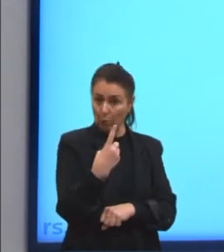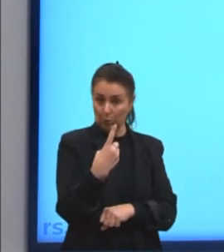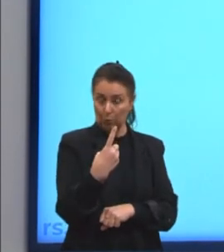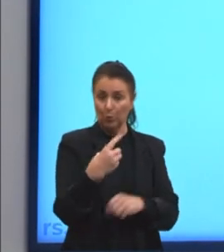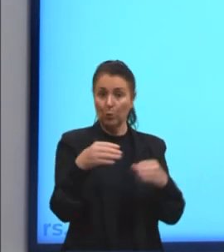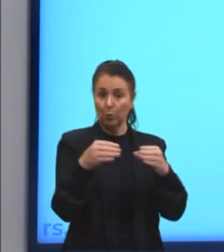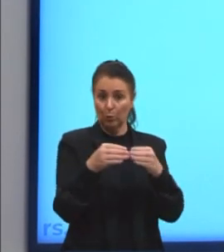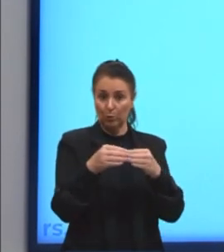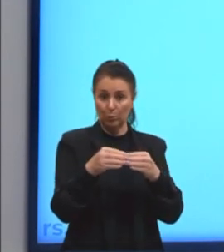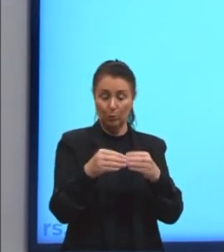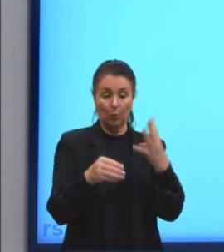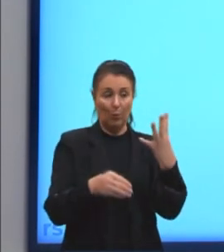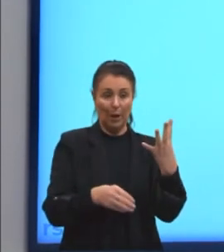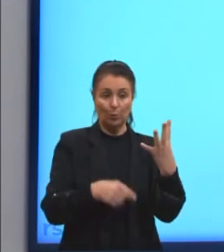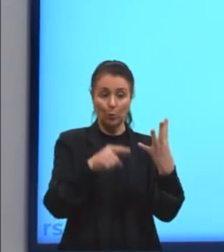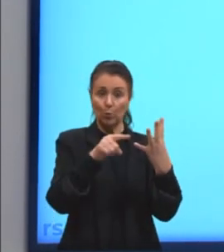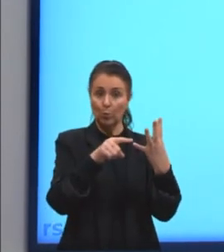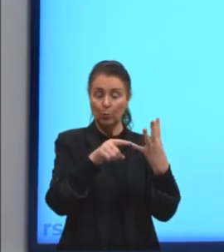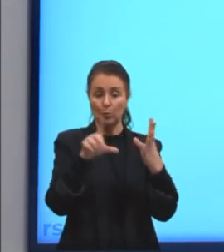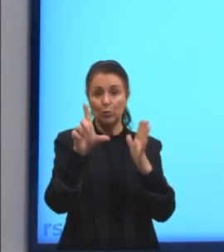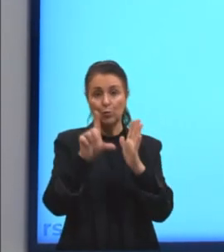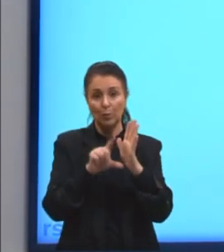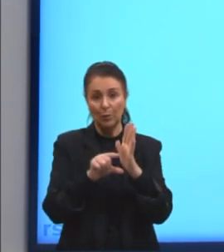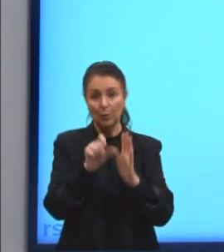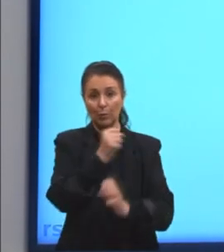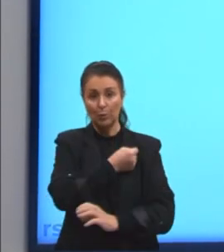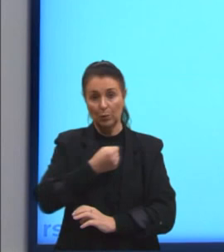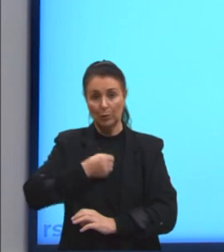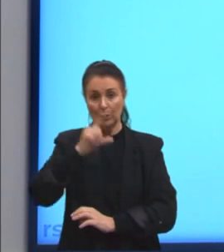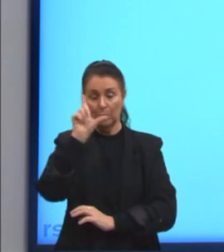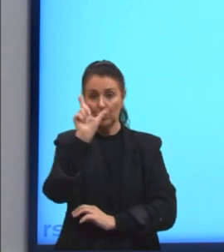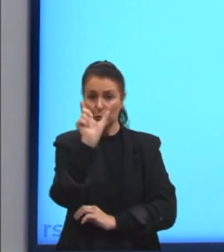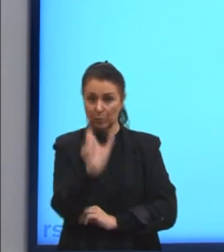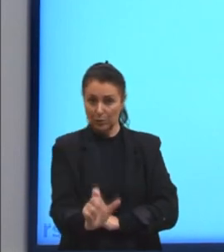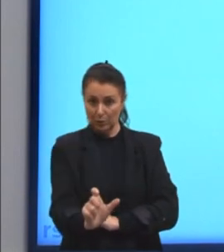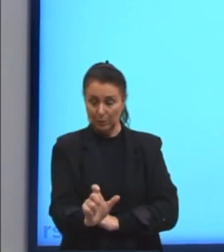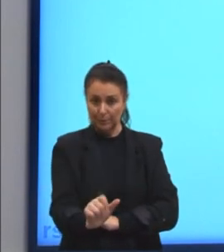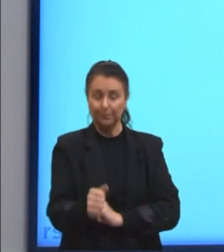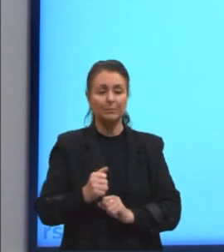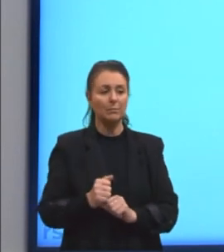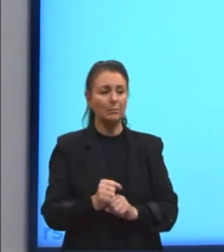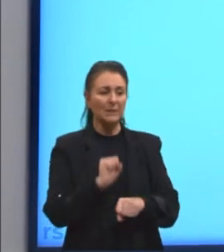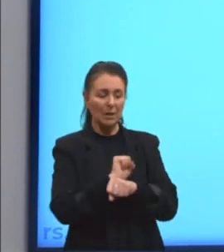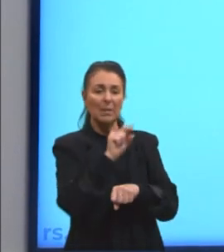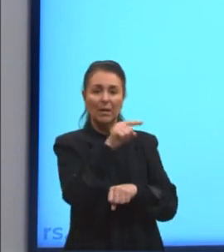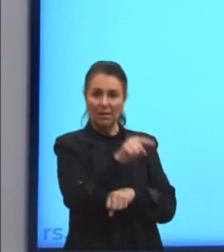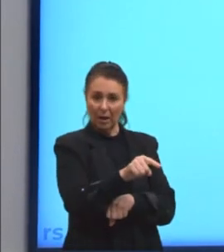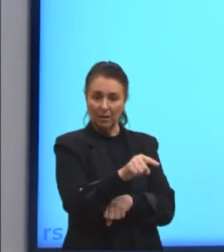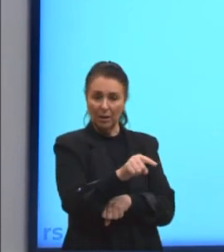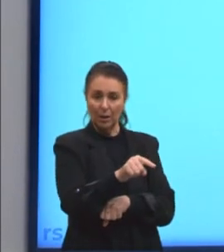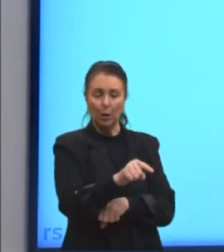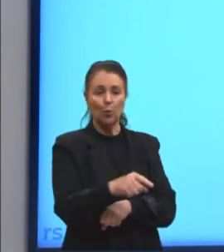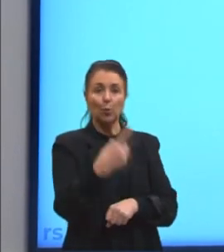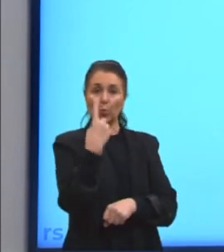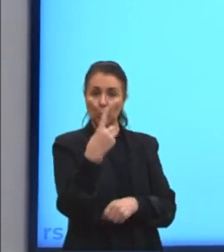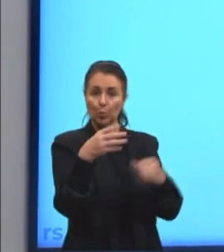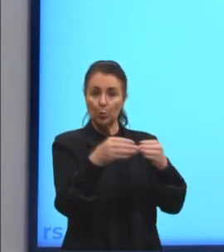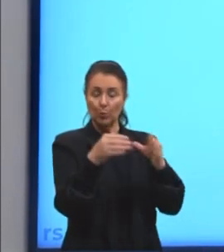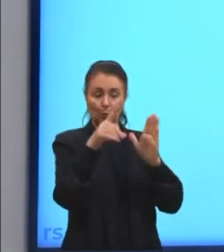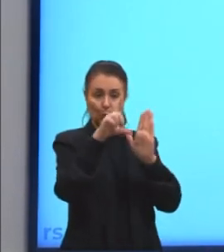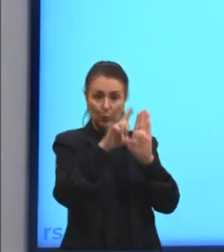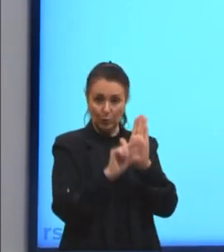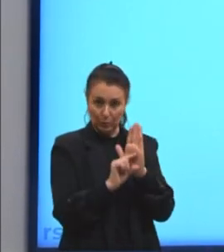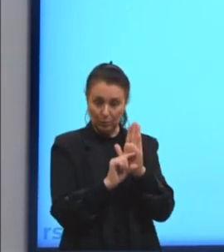ficou reduzido. Nessa parada específica, com um dos grupos reduzidos, qual foi o tempo gasto em